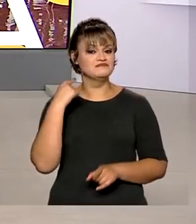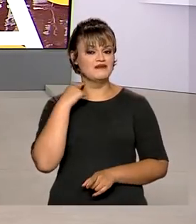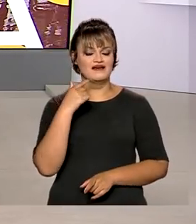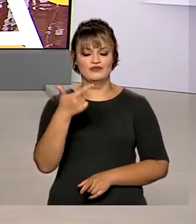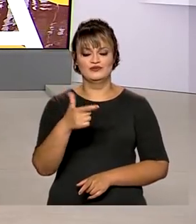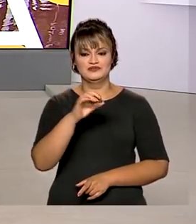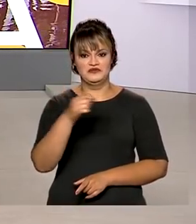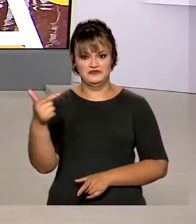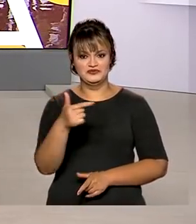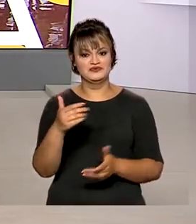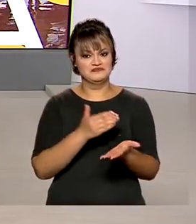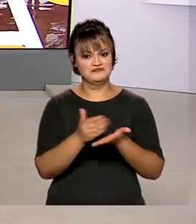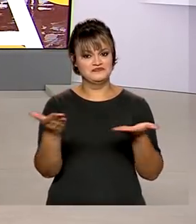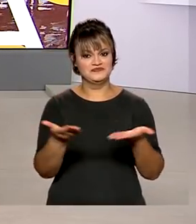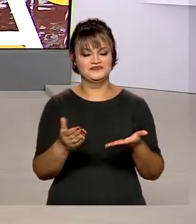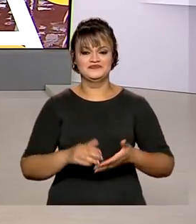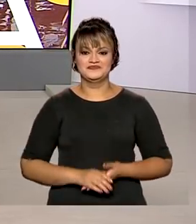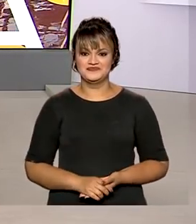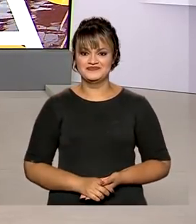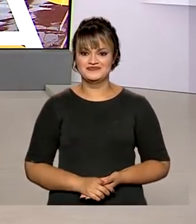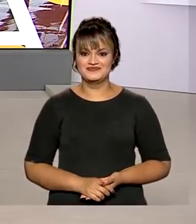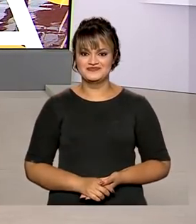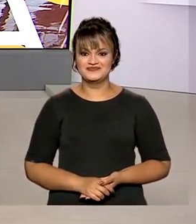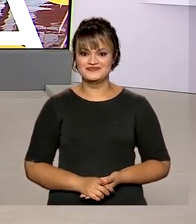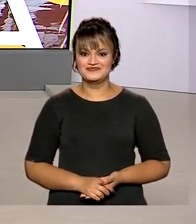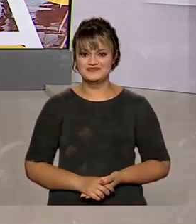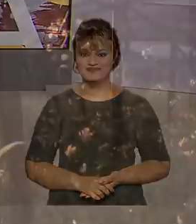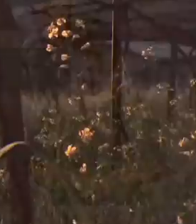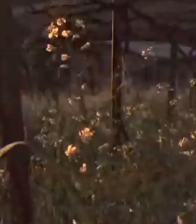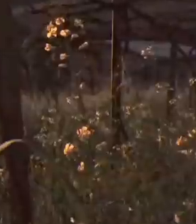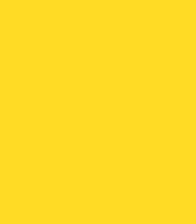2022, o Brasil em dia já está no ar.